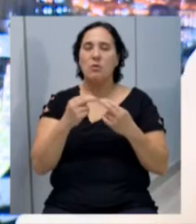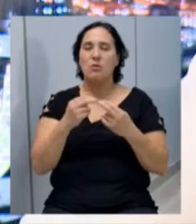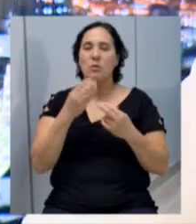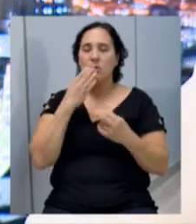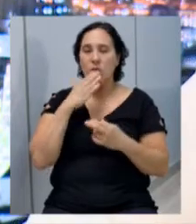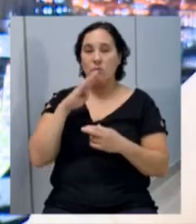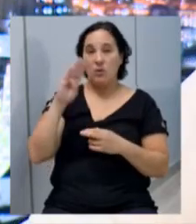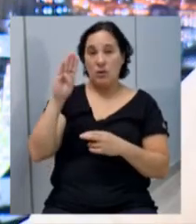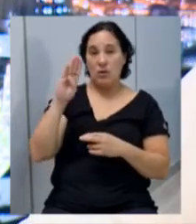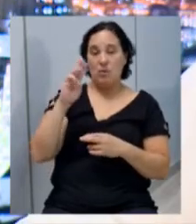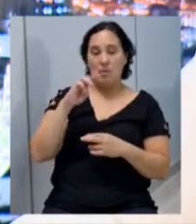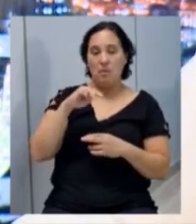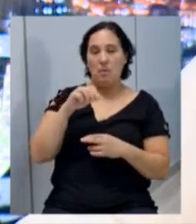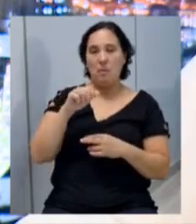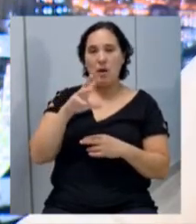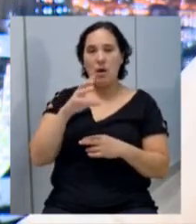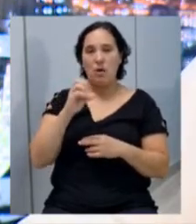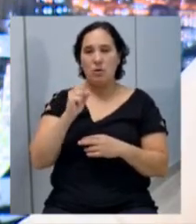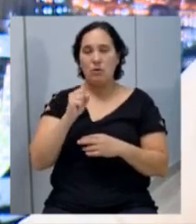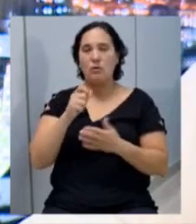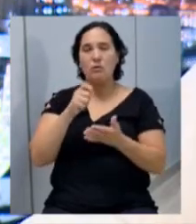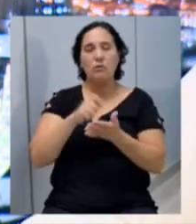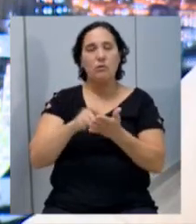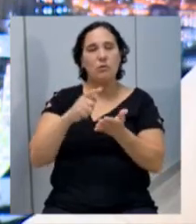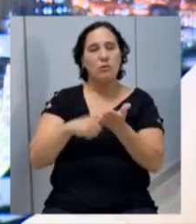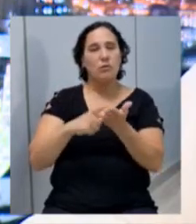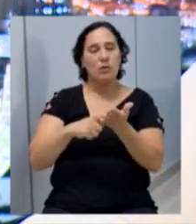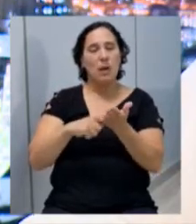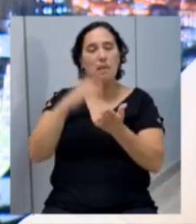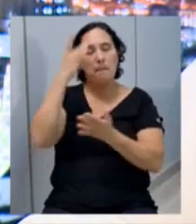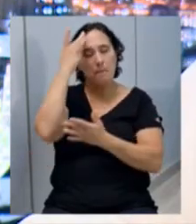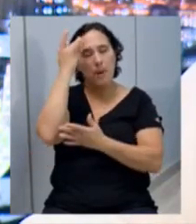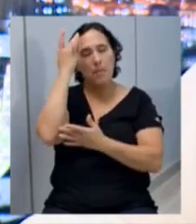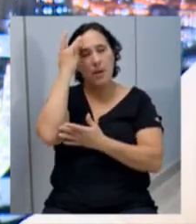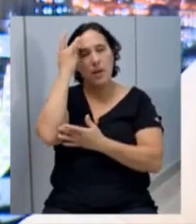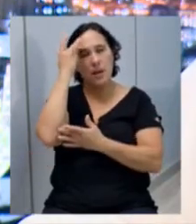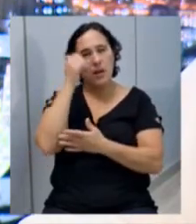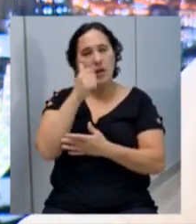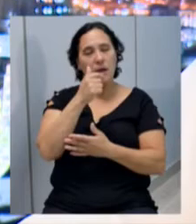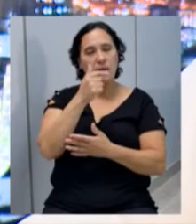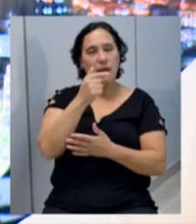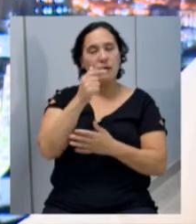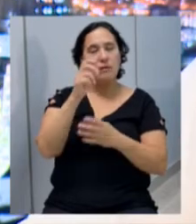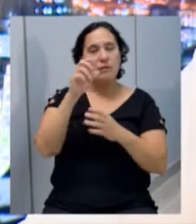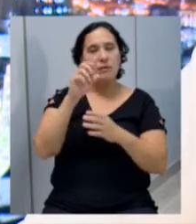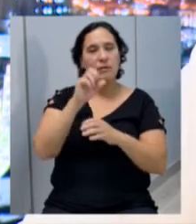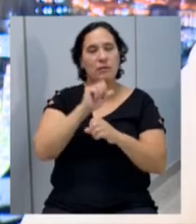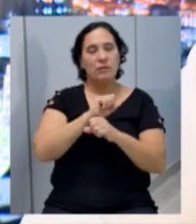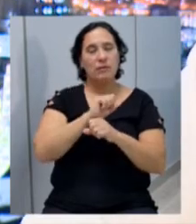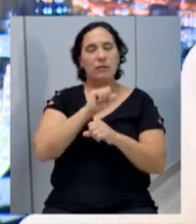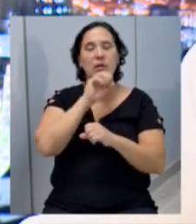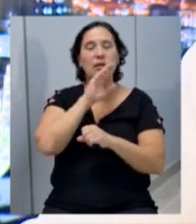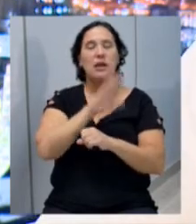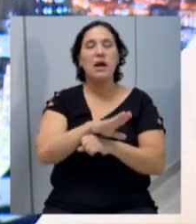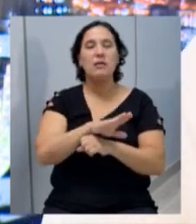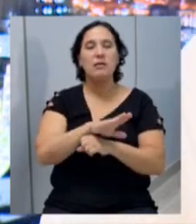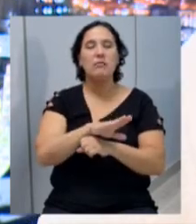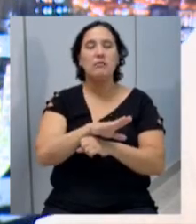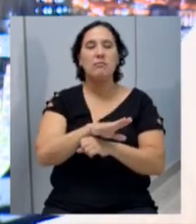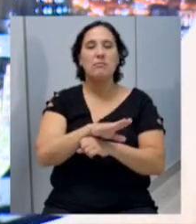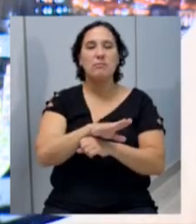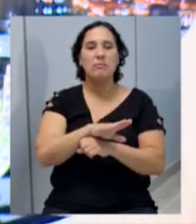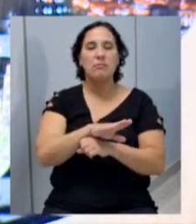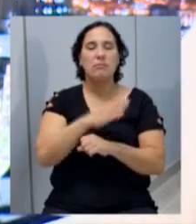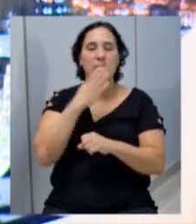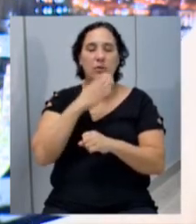Marcos Brandalise e agendamos essa reunião para amanhã às 17 horas na promotoria e